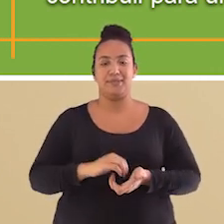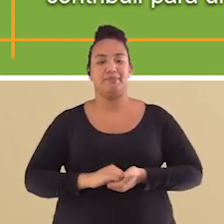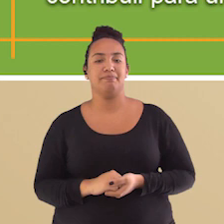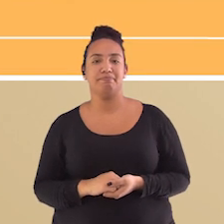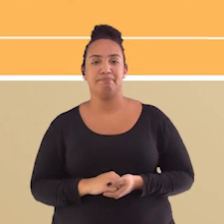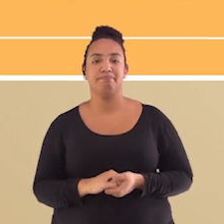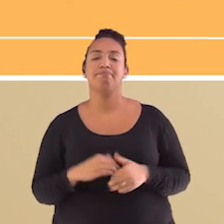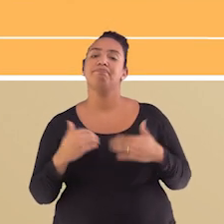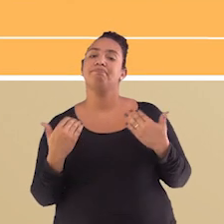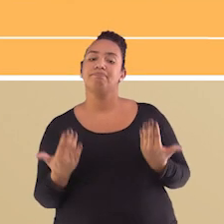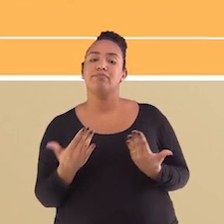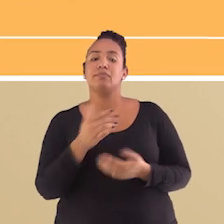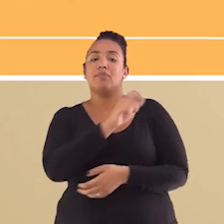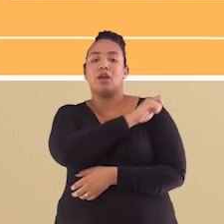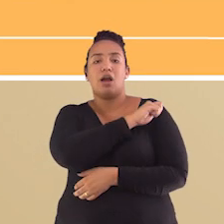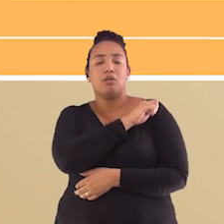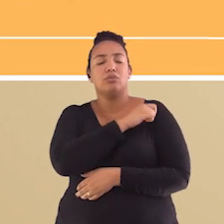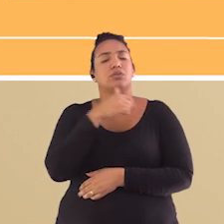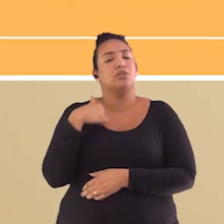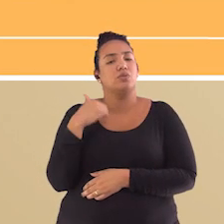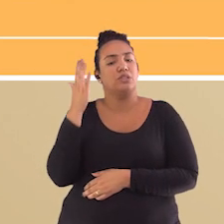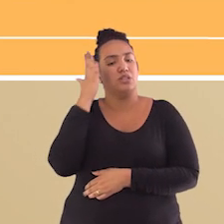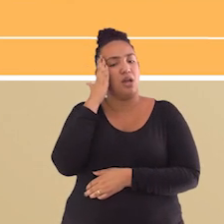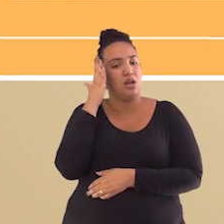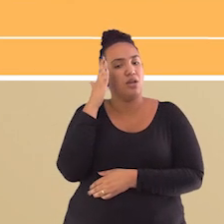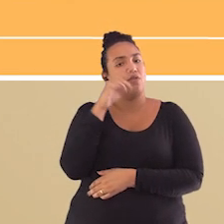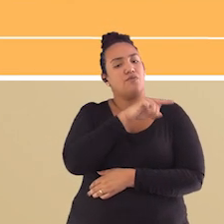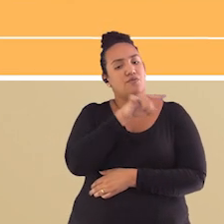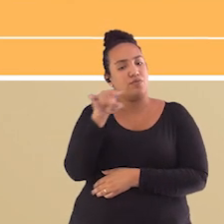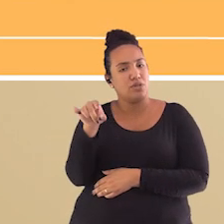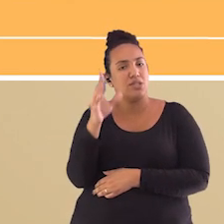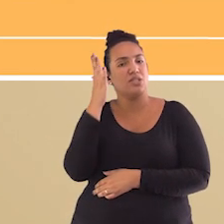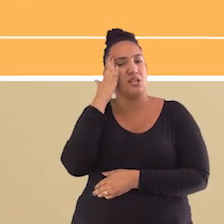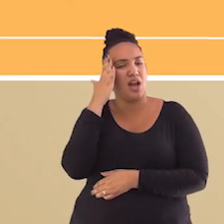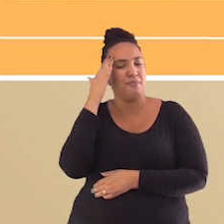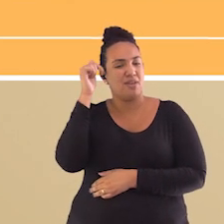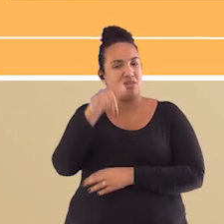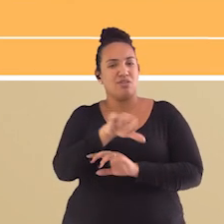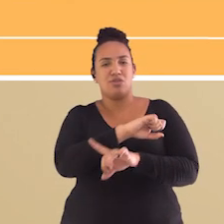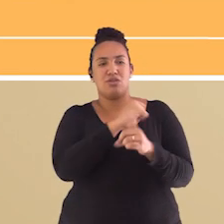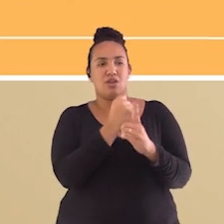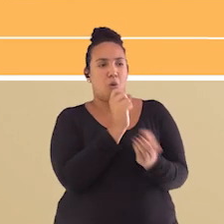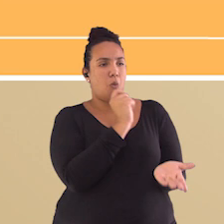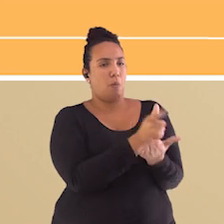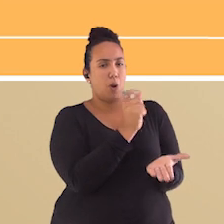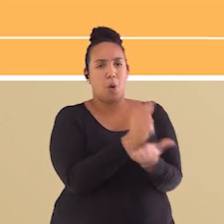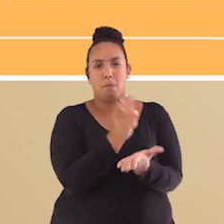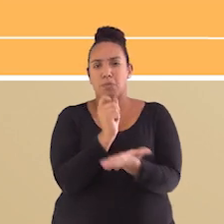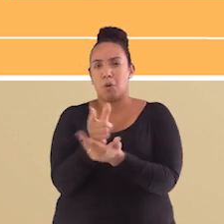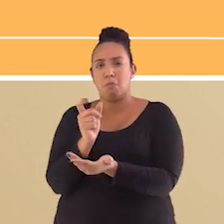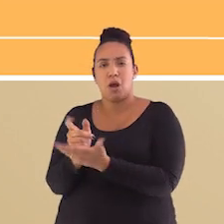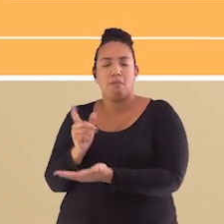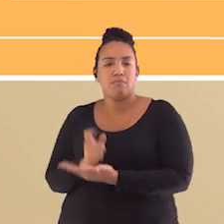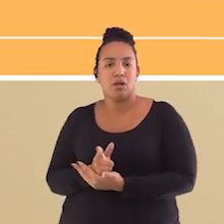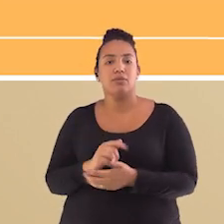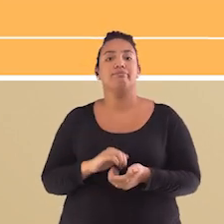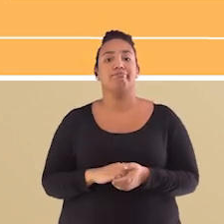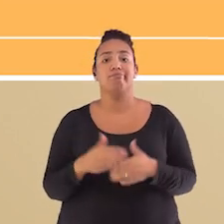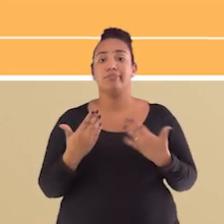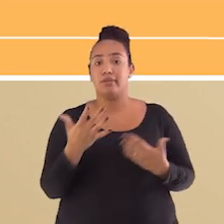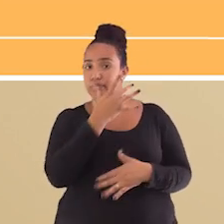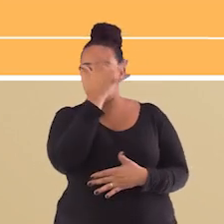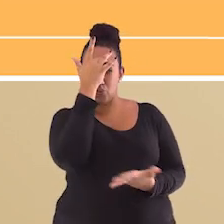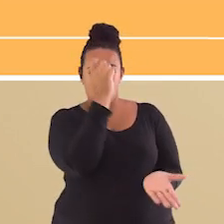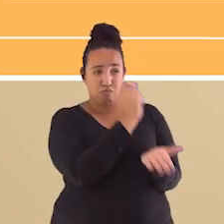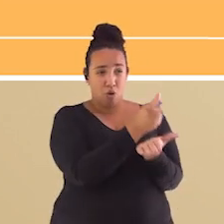Estudantes, eu creio que não é surpresa para nenhum de nós que a gente vive em uma sociedade altamente consumista, tá? Muitos consomem e em decorrência